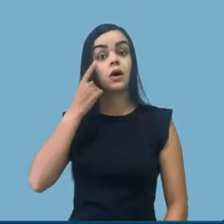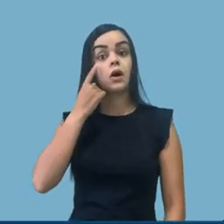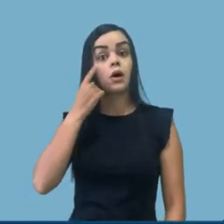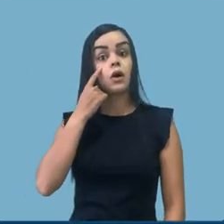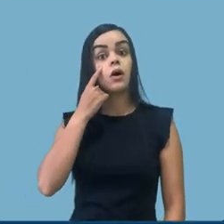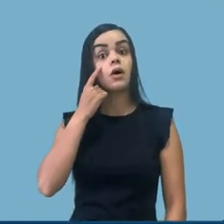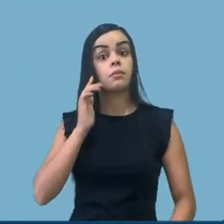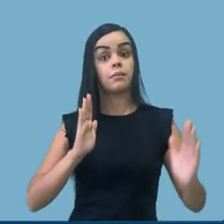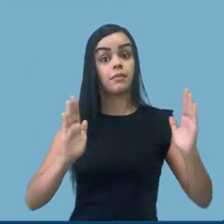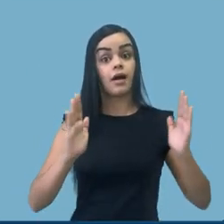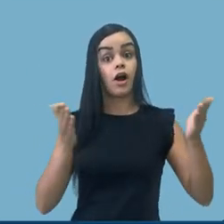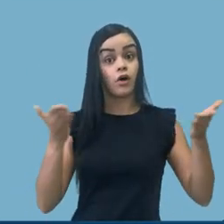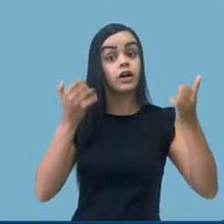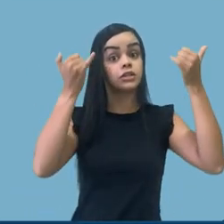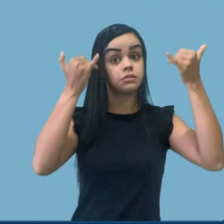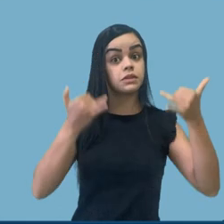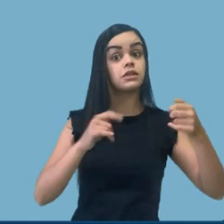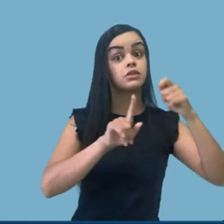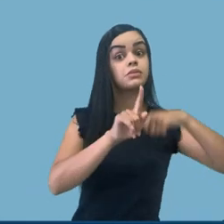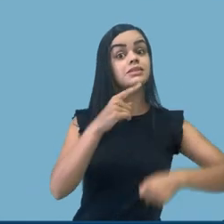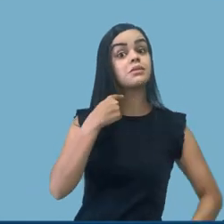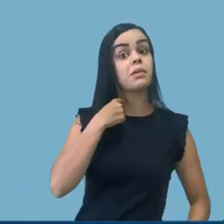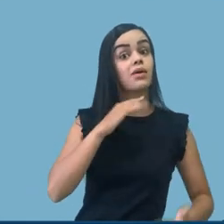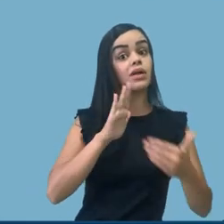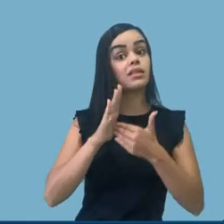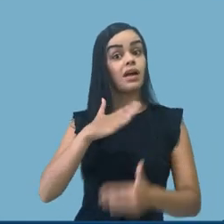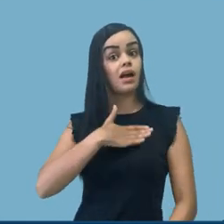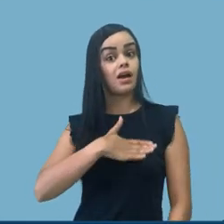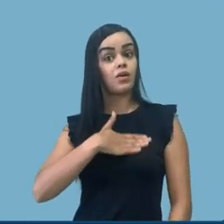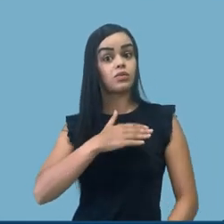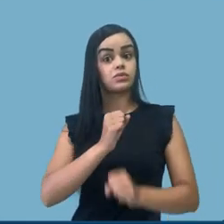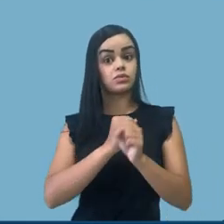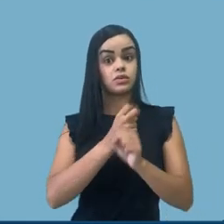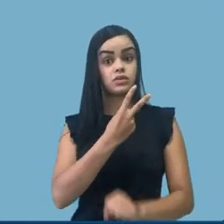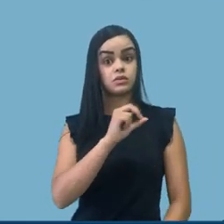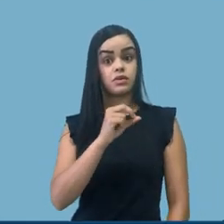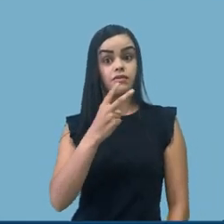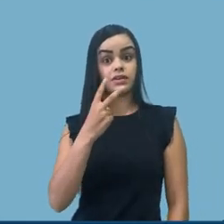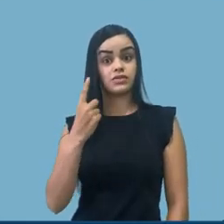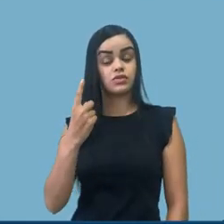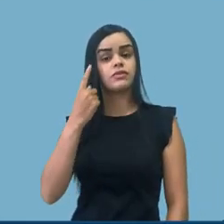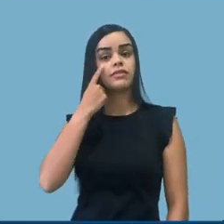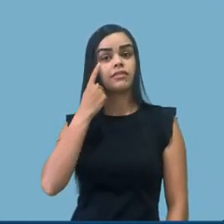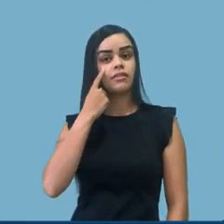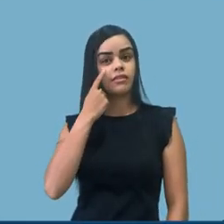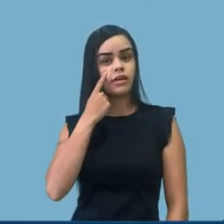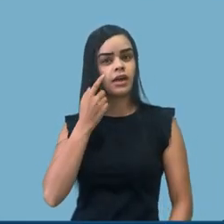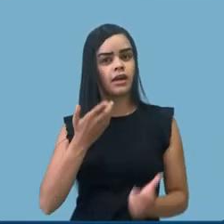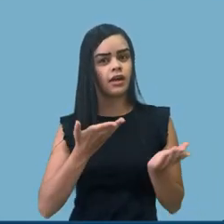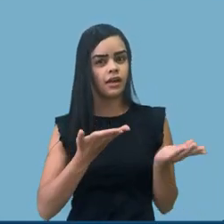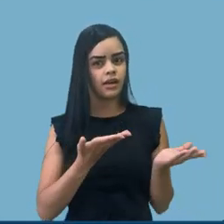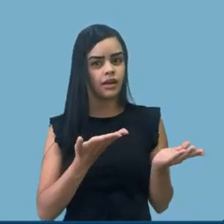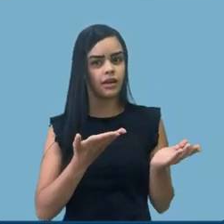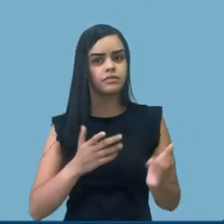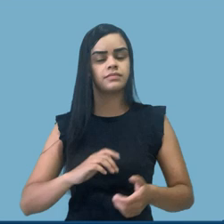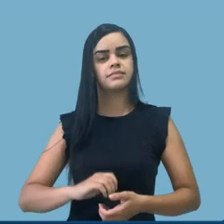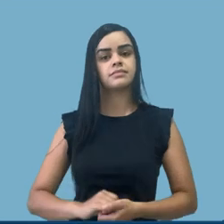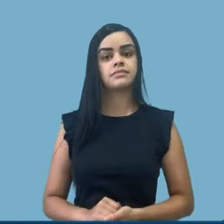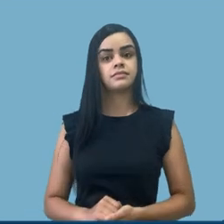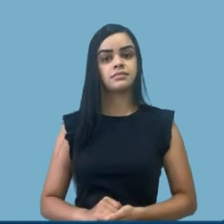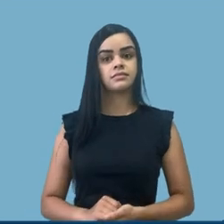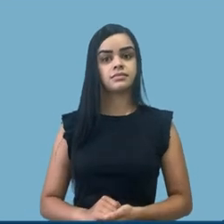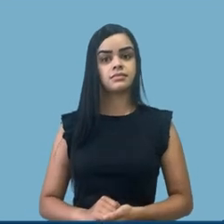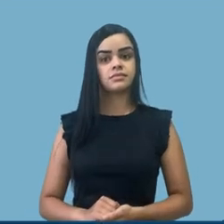referindo ao período de maio, agosto de 2021. Então, verifiquem ou reparem, que esse período de maio, agosto de 2021,